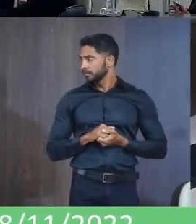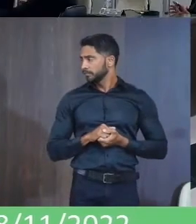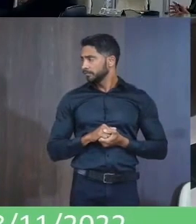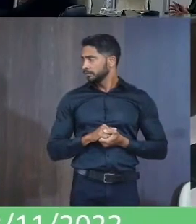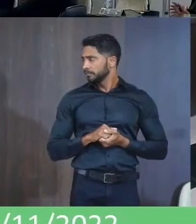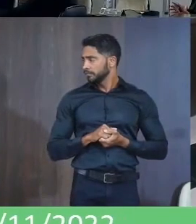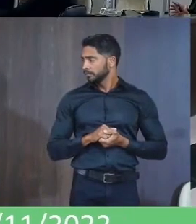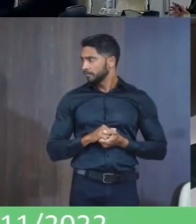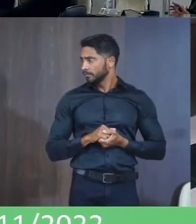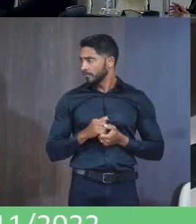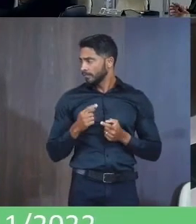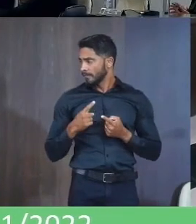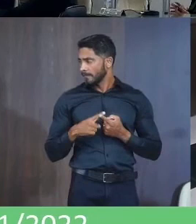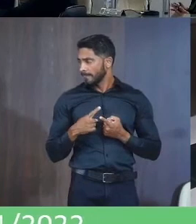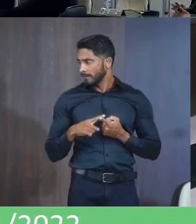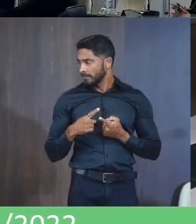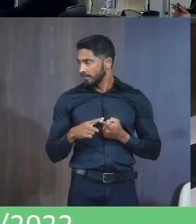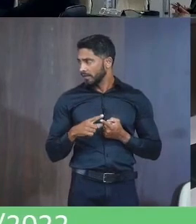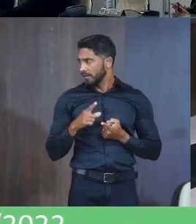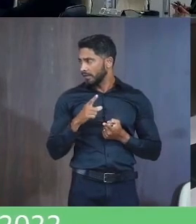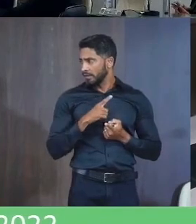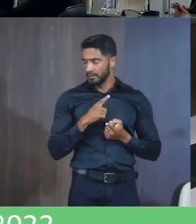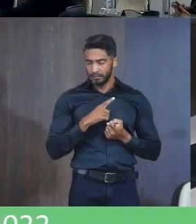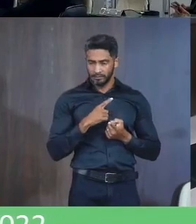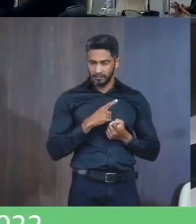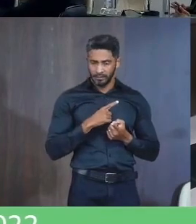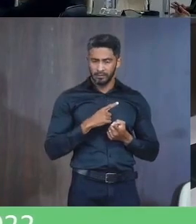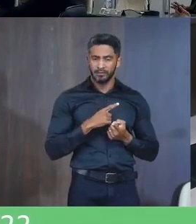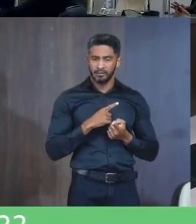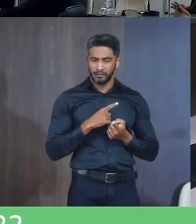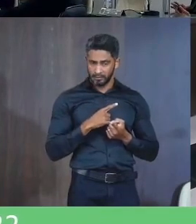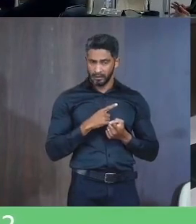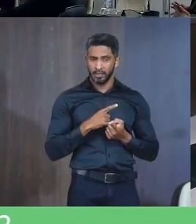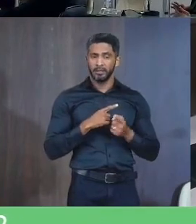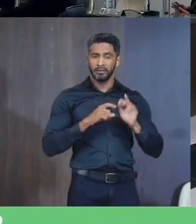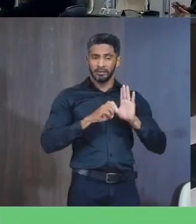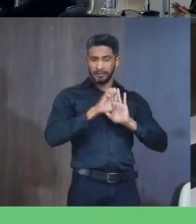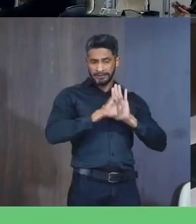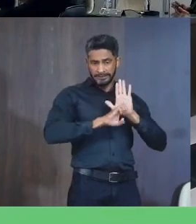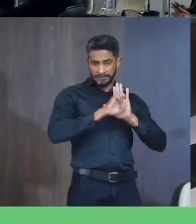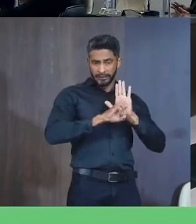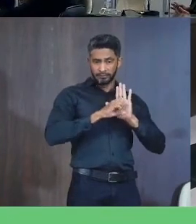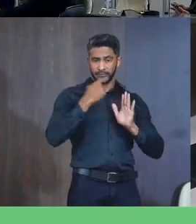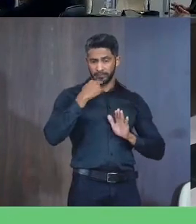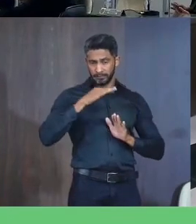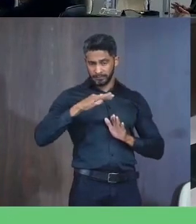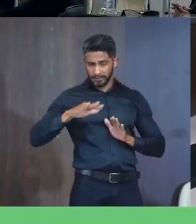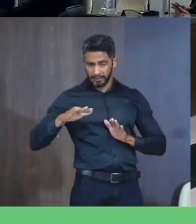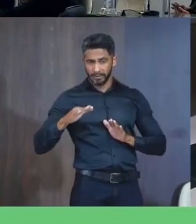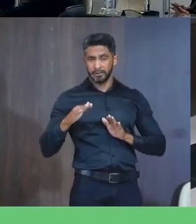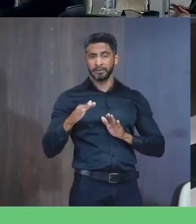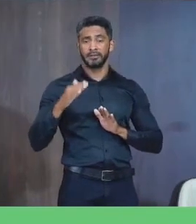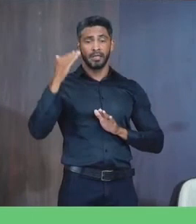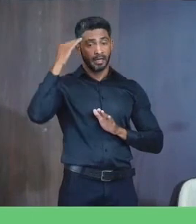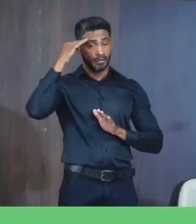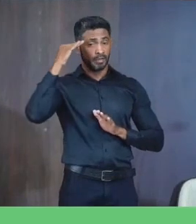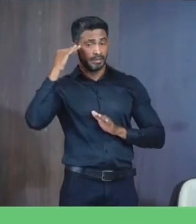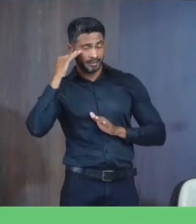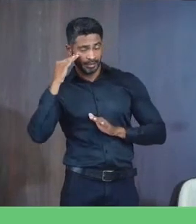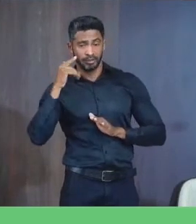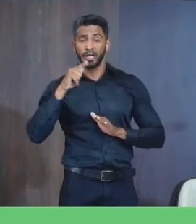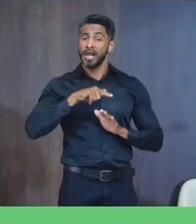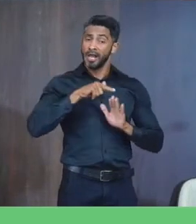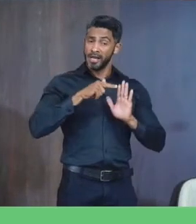Porque isso aí Gente Tem um respaldo No estatuto Da criança Adolescente E esse